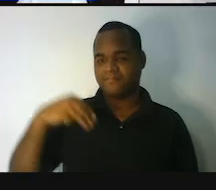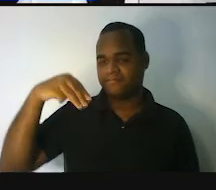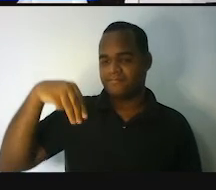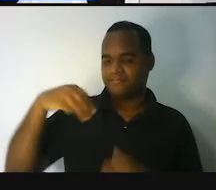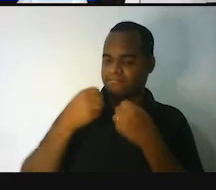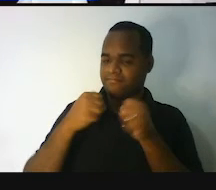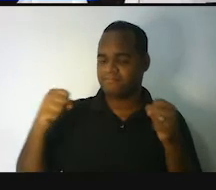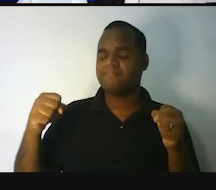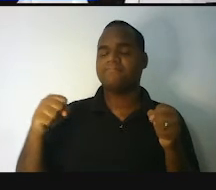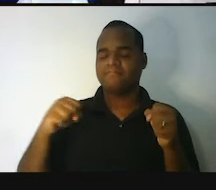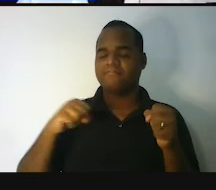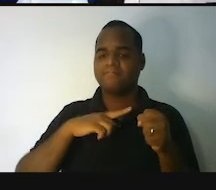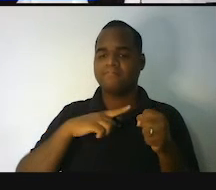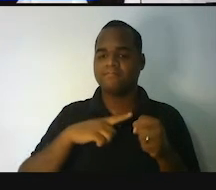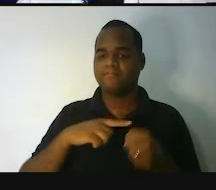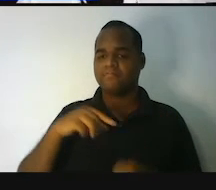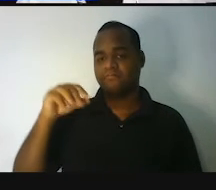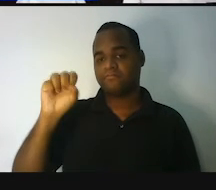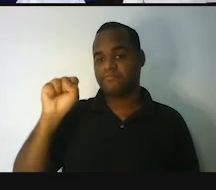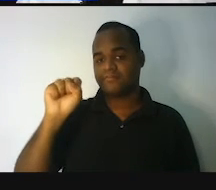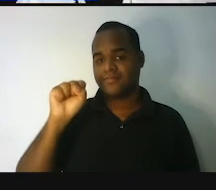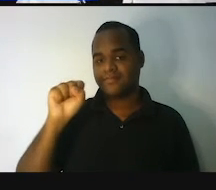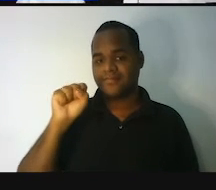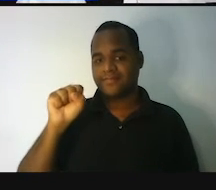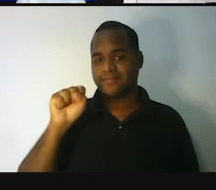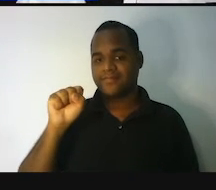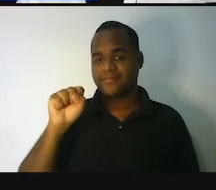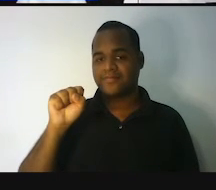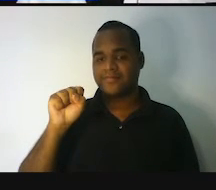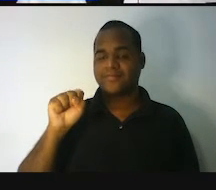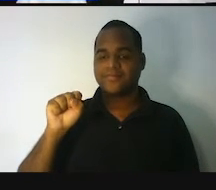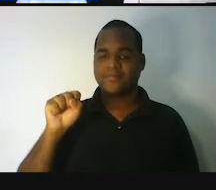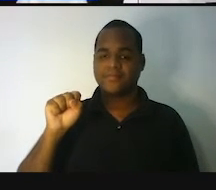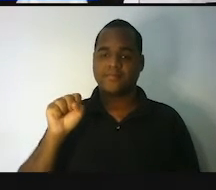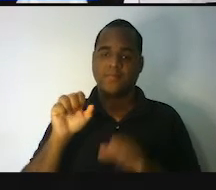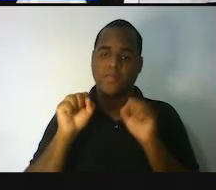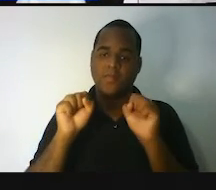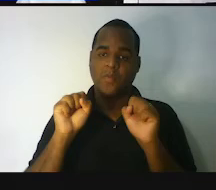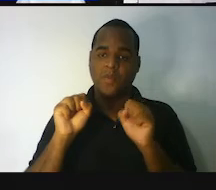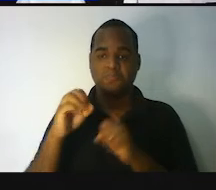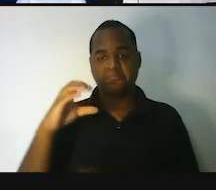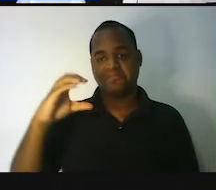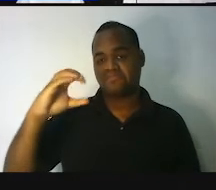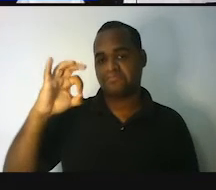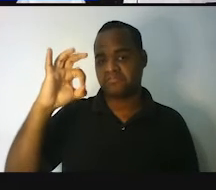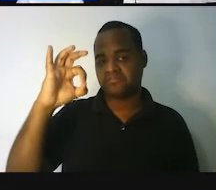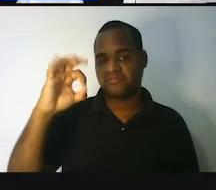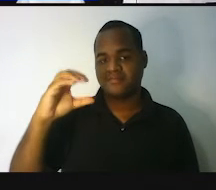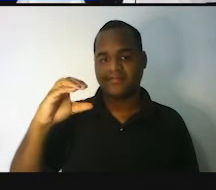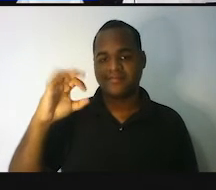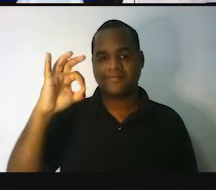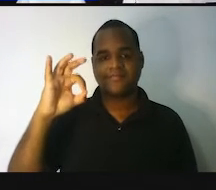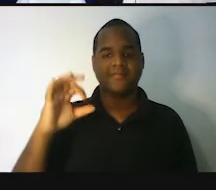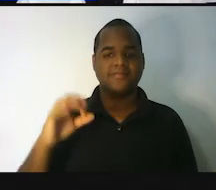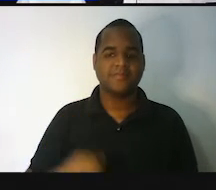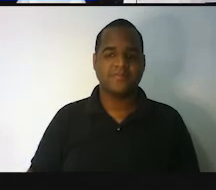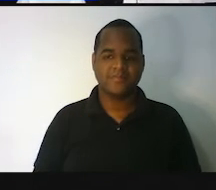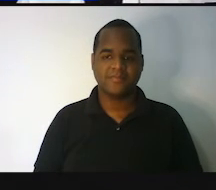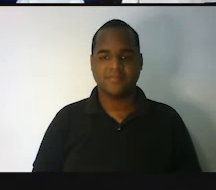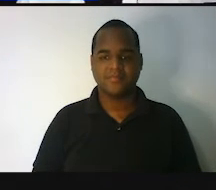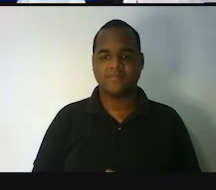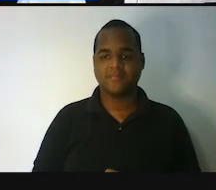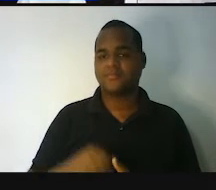grandeza, um tipo de medida. O tempo, tempo pode ser medido. Temperatura, que aqui no Brasil a gente